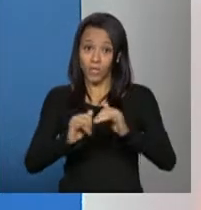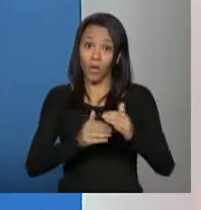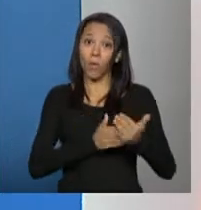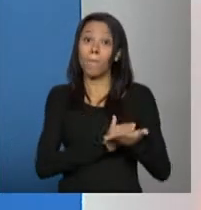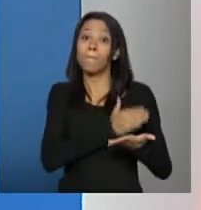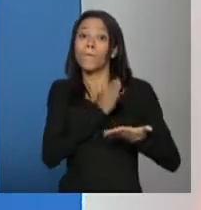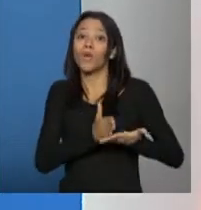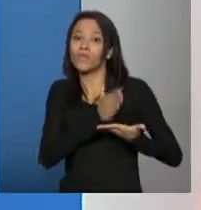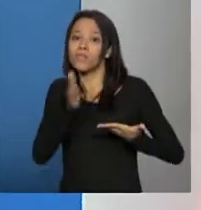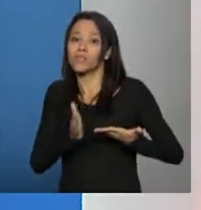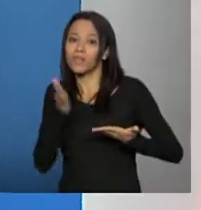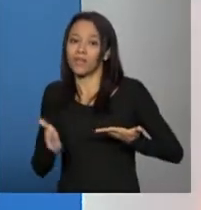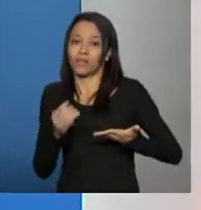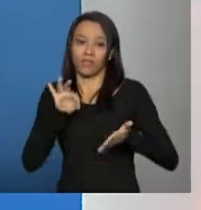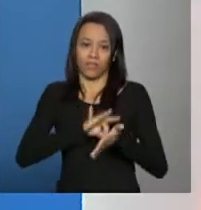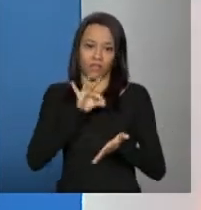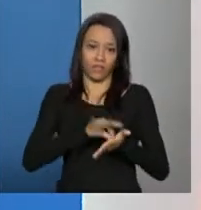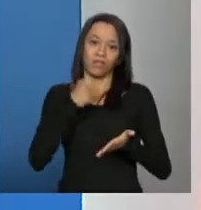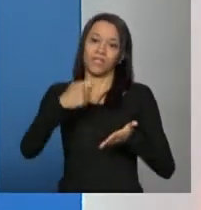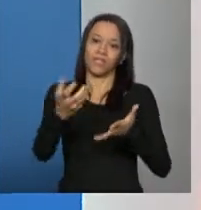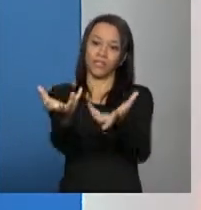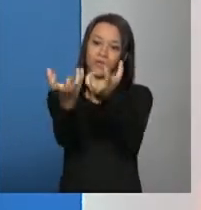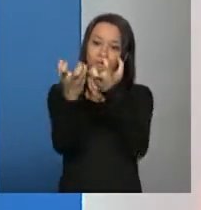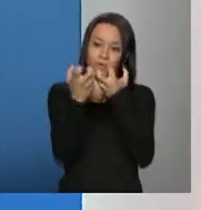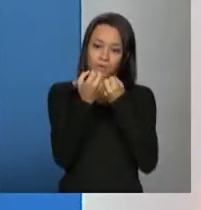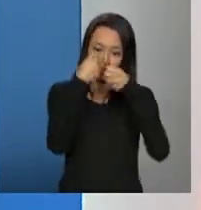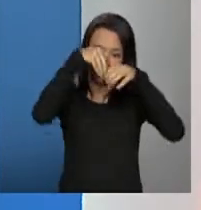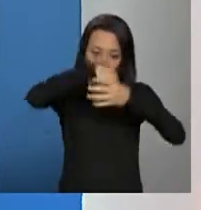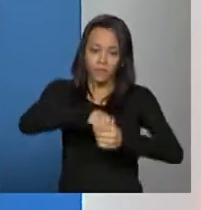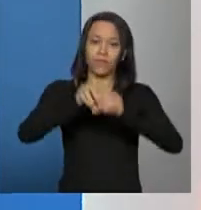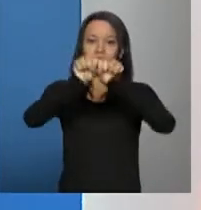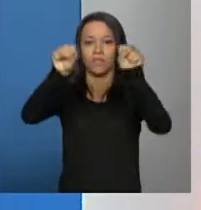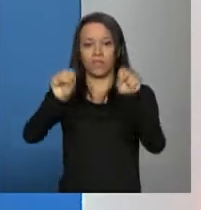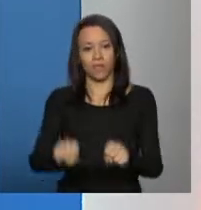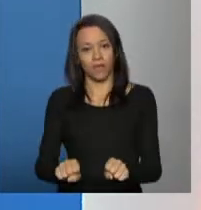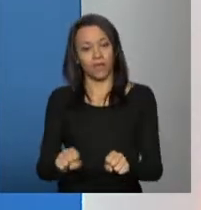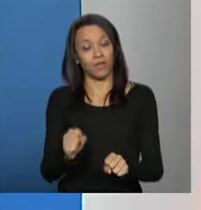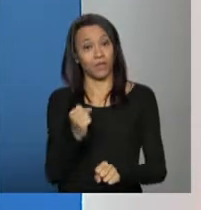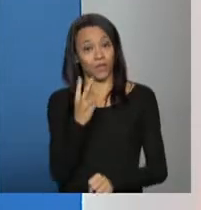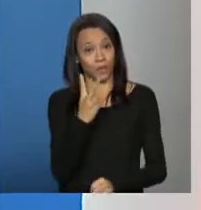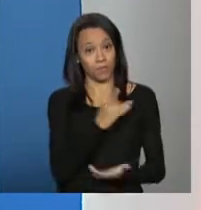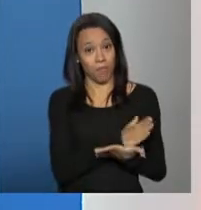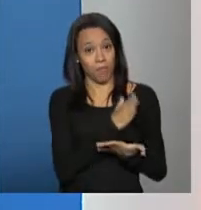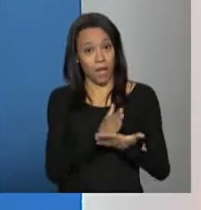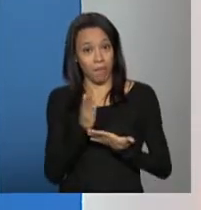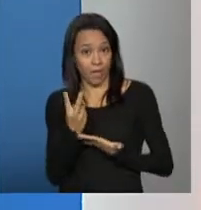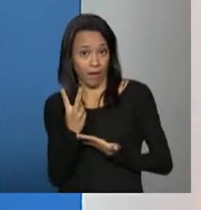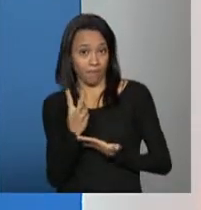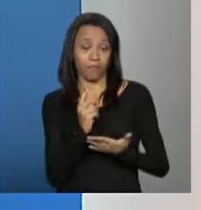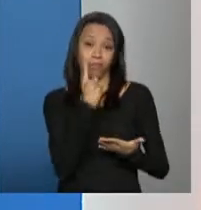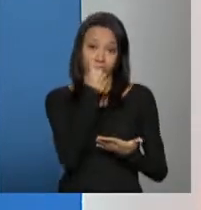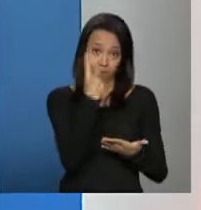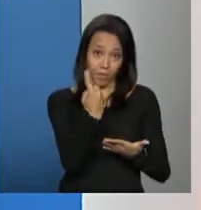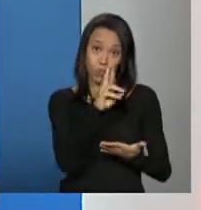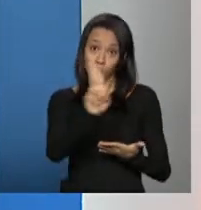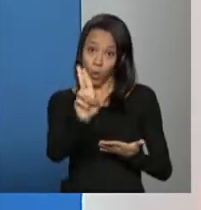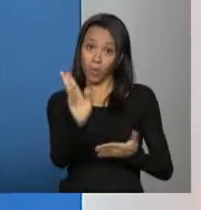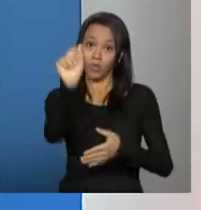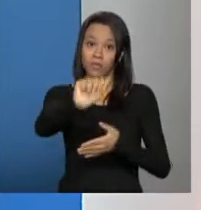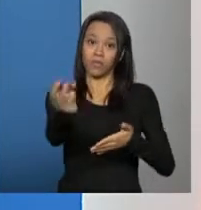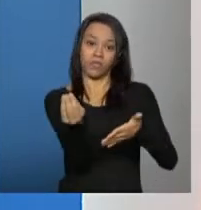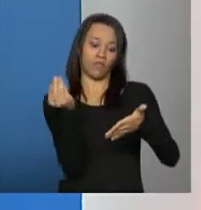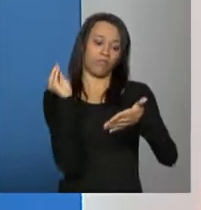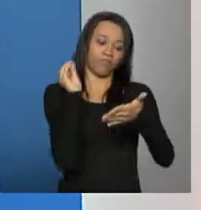ser migradas para o sistema e ao incluir então tem dois passos bem importantes um é incluir a entidade e